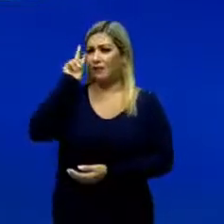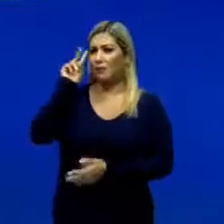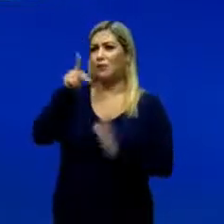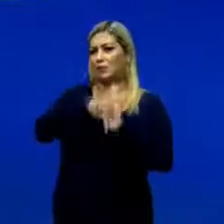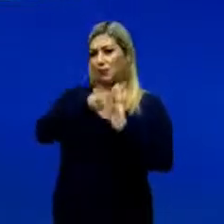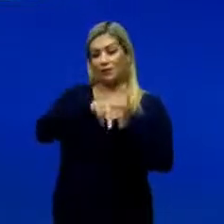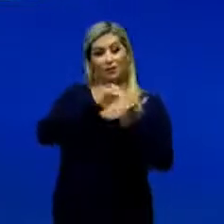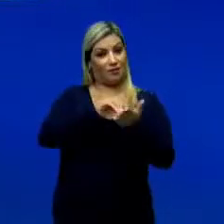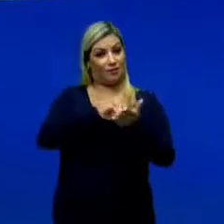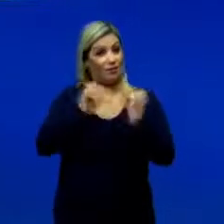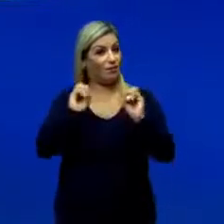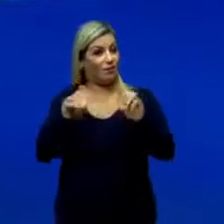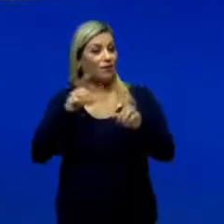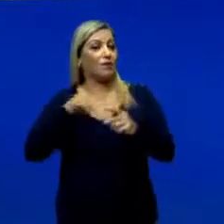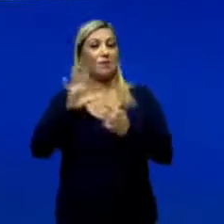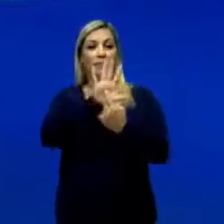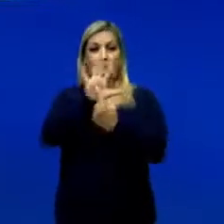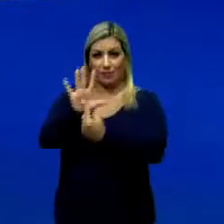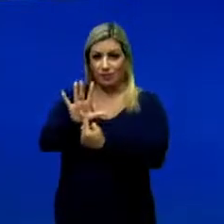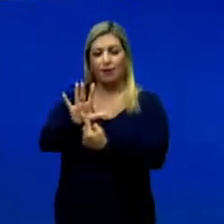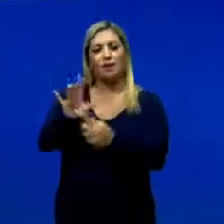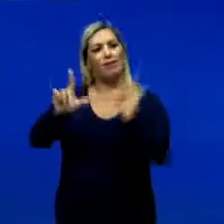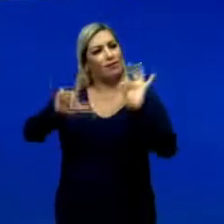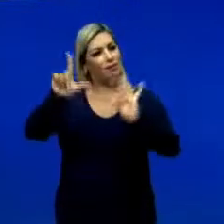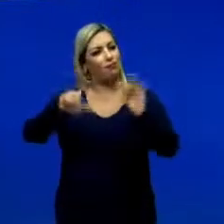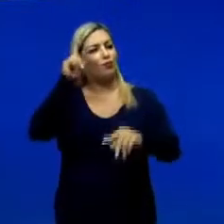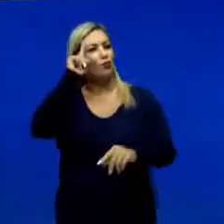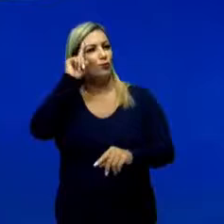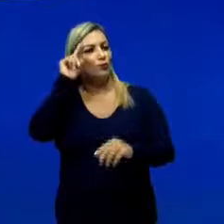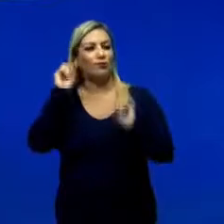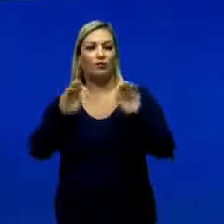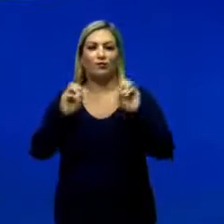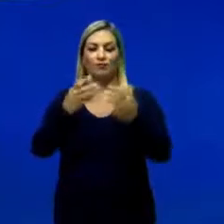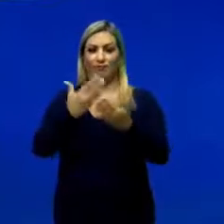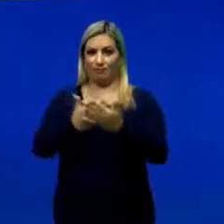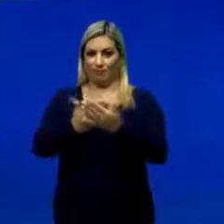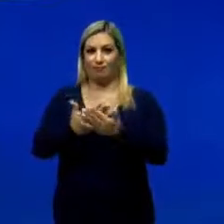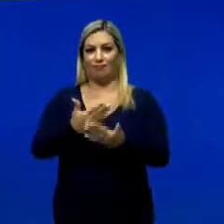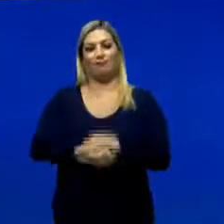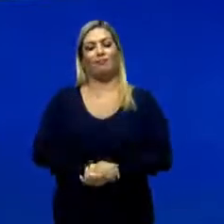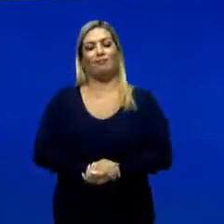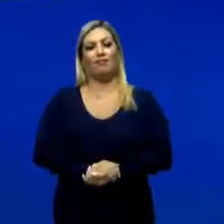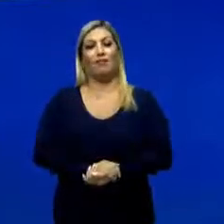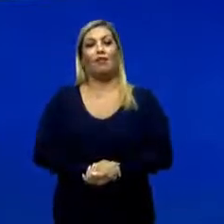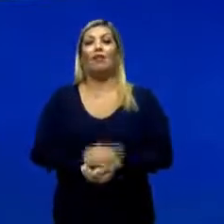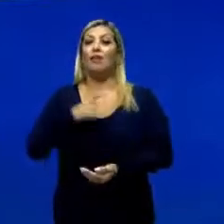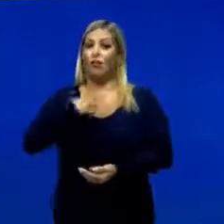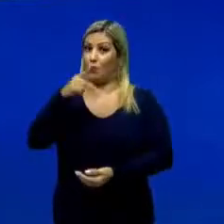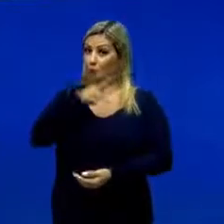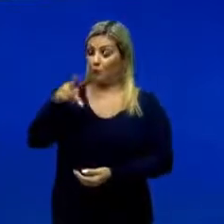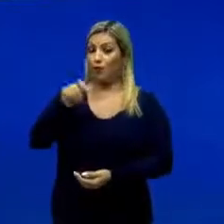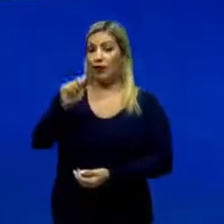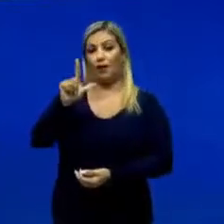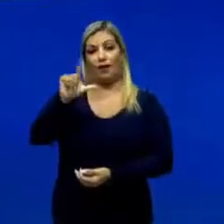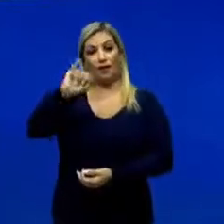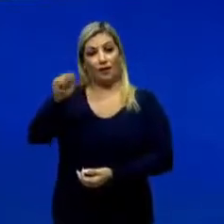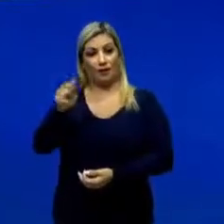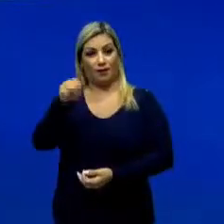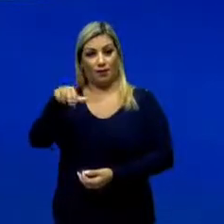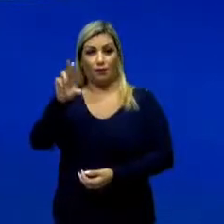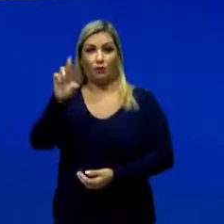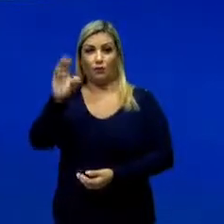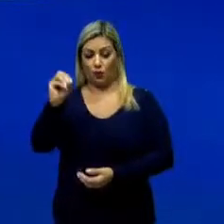projeto Se Educa em Ação, que apresentará programas diários com aulas para o Ensino Médio. Eu sou o professor Alejandro e hoje faremos uma